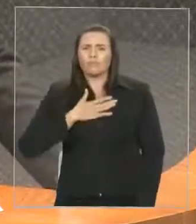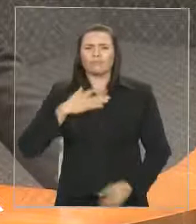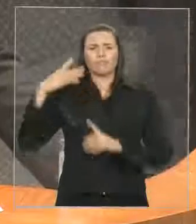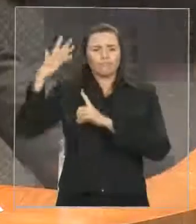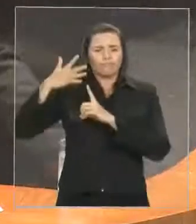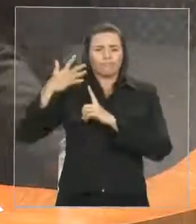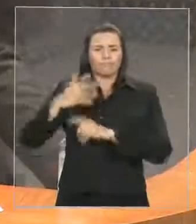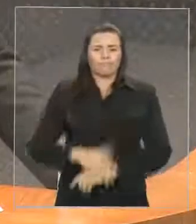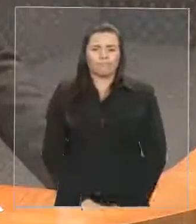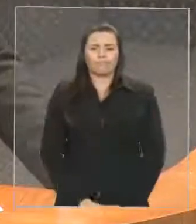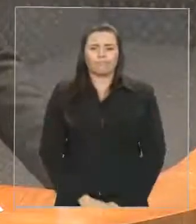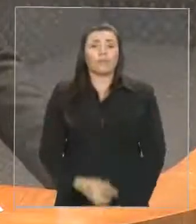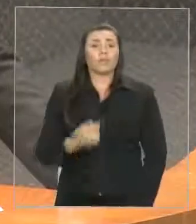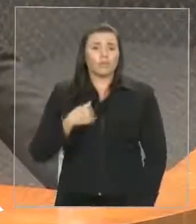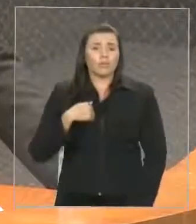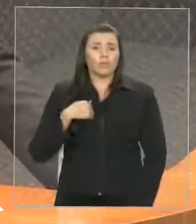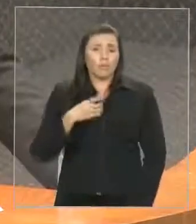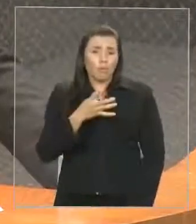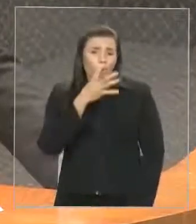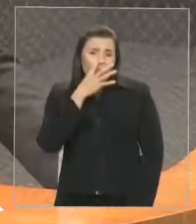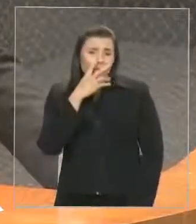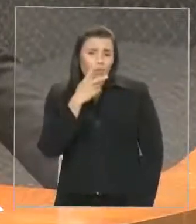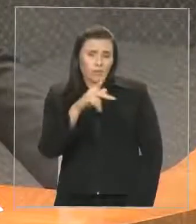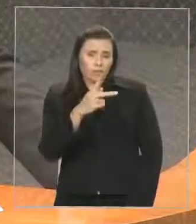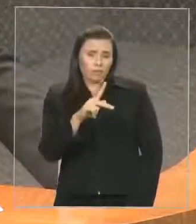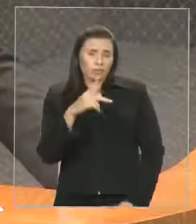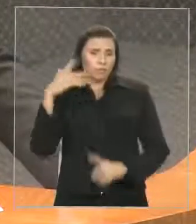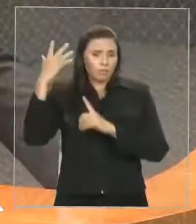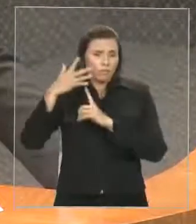solidário à vossa excelência,